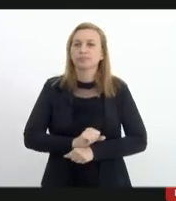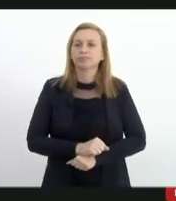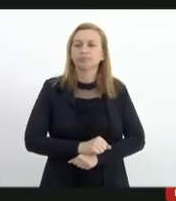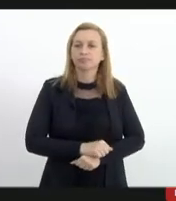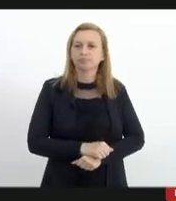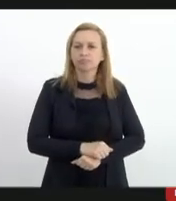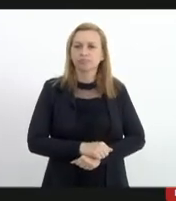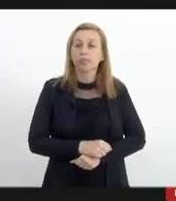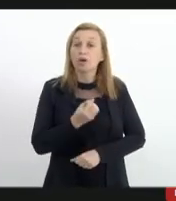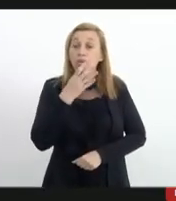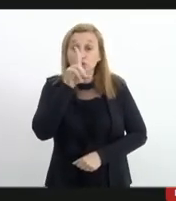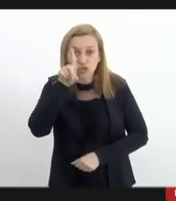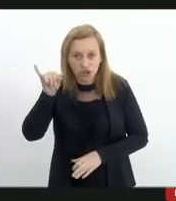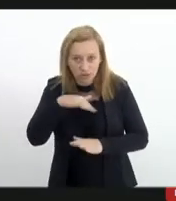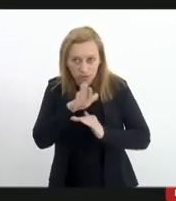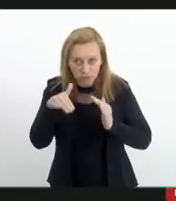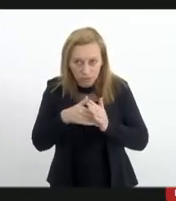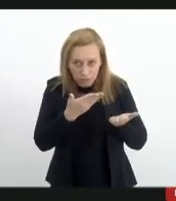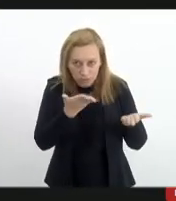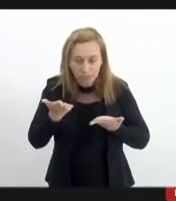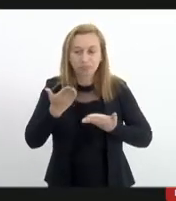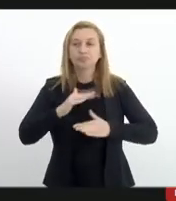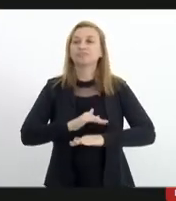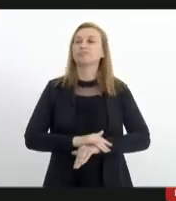bom dia a todos todas